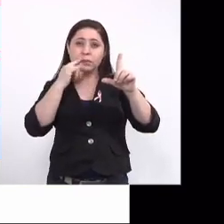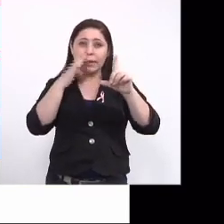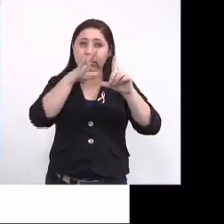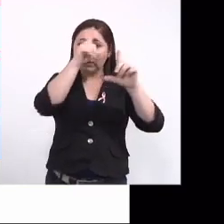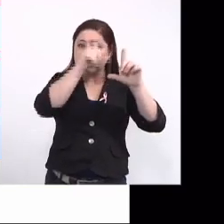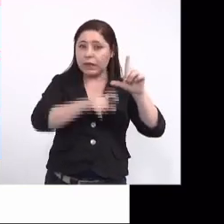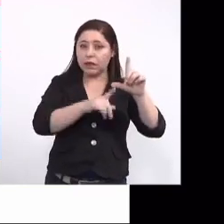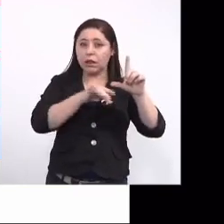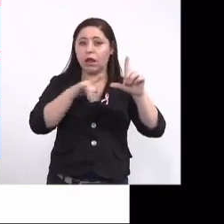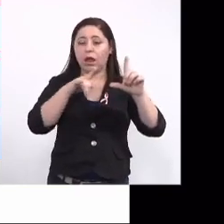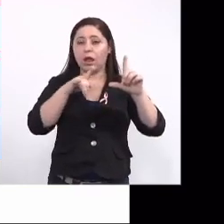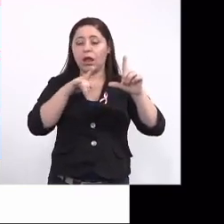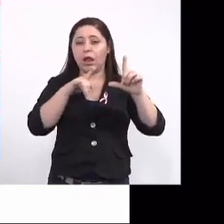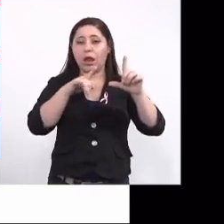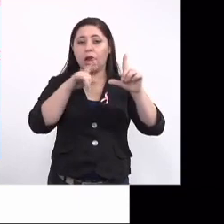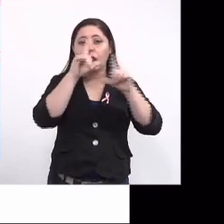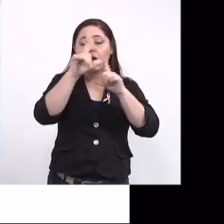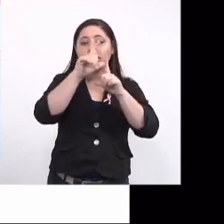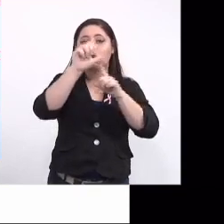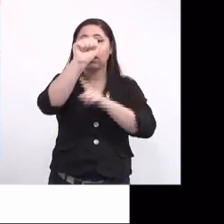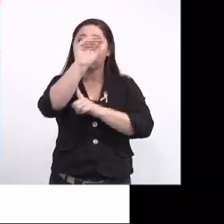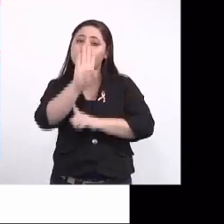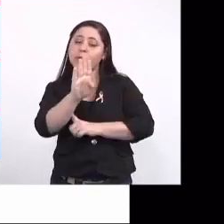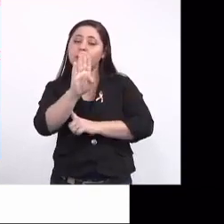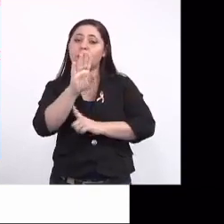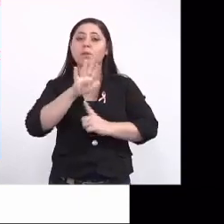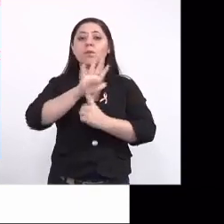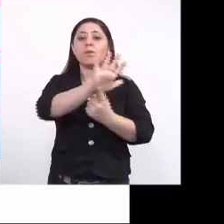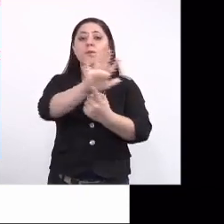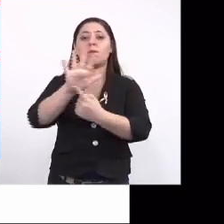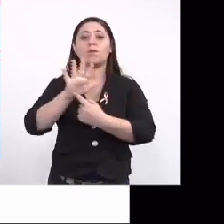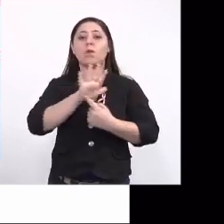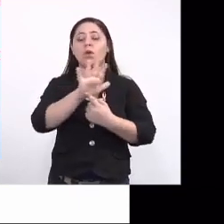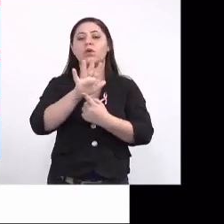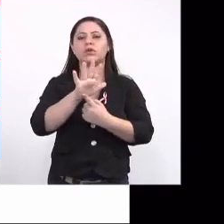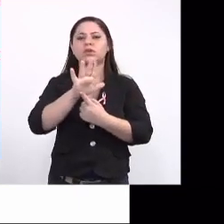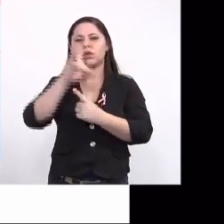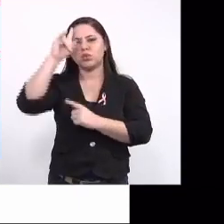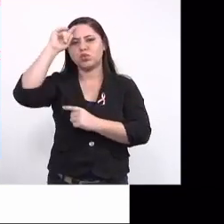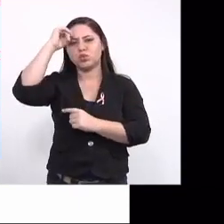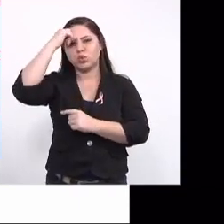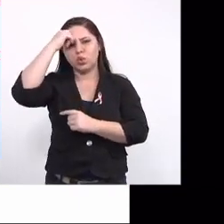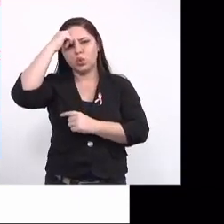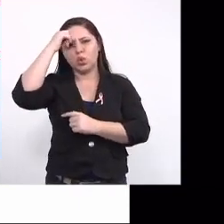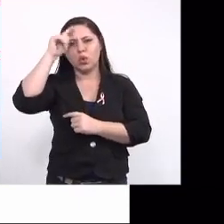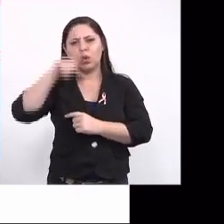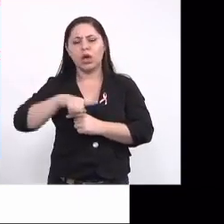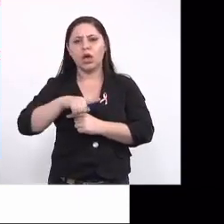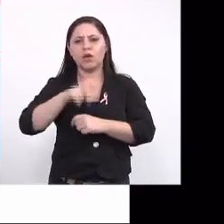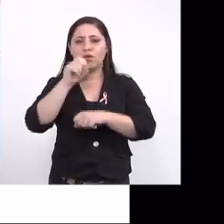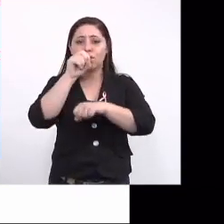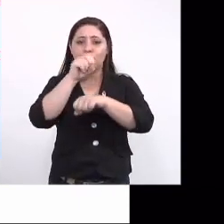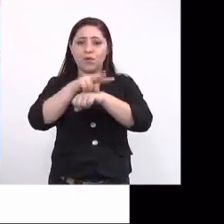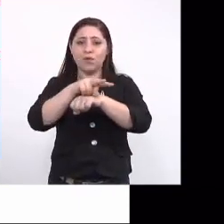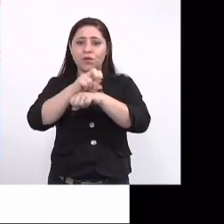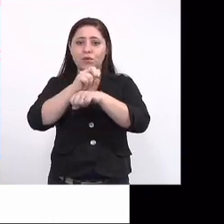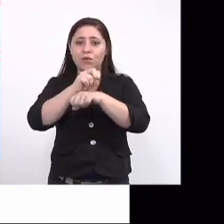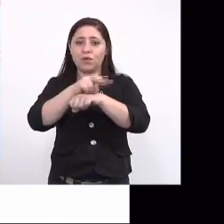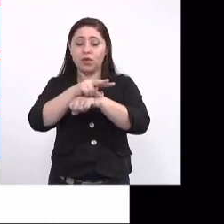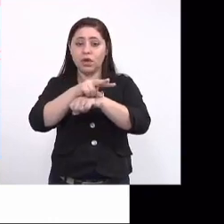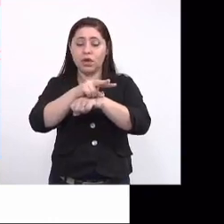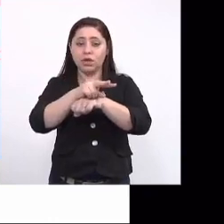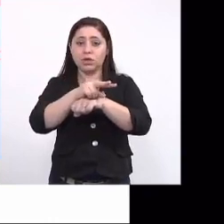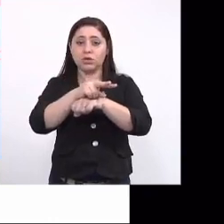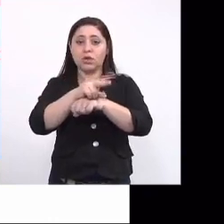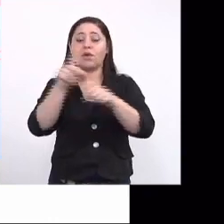na verdade, na letra A e B, mostra áreas ali em escuro, que são áreas que o vírus, ele matou,